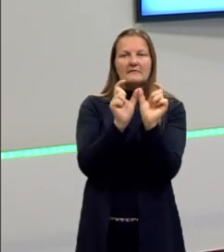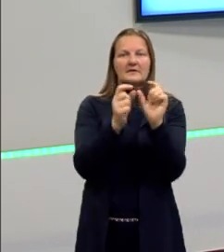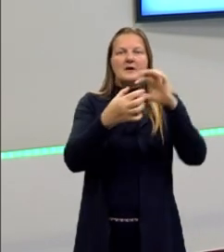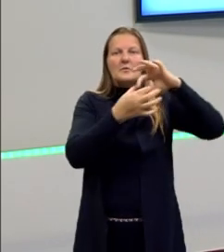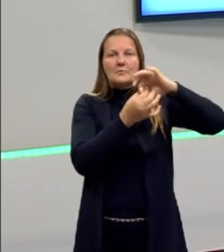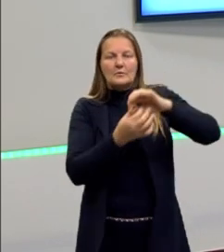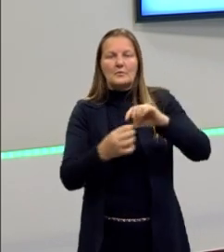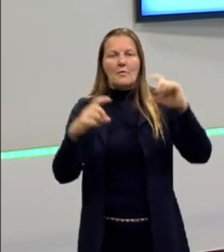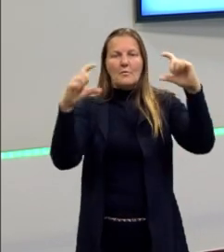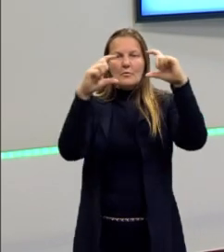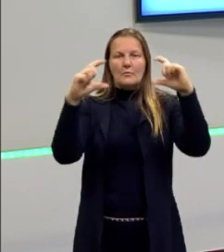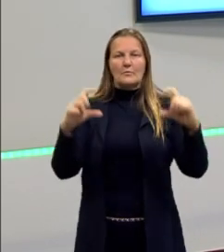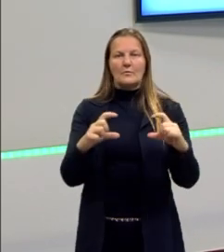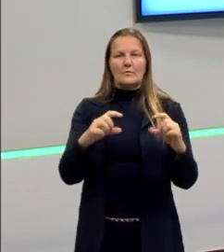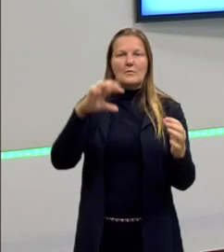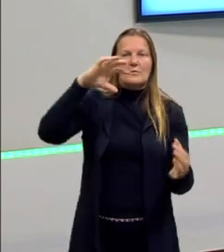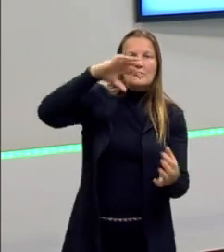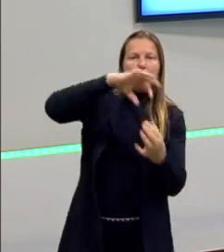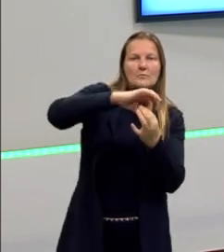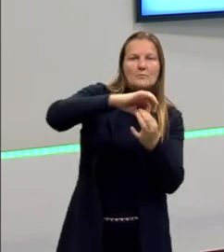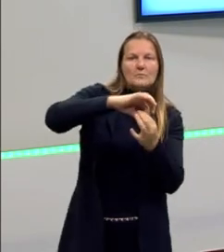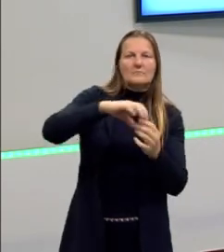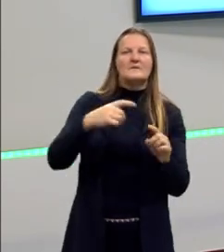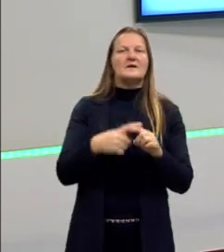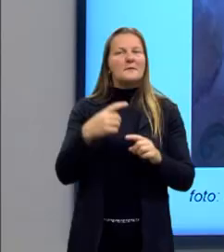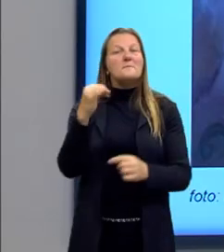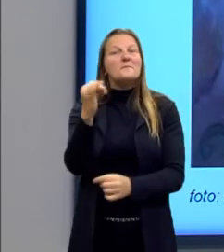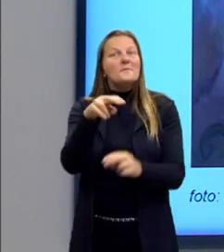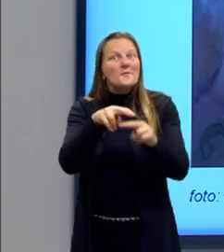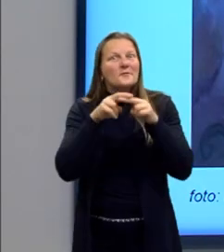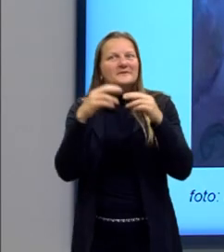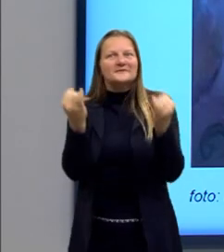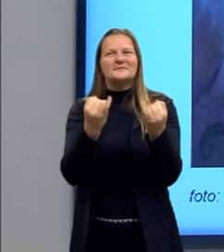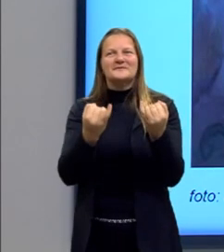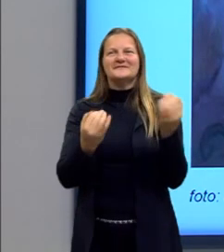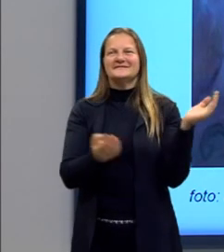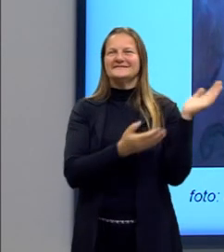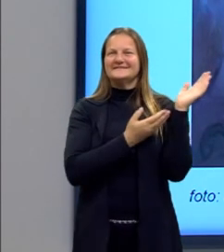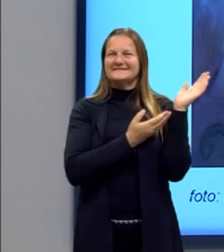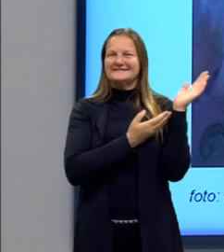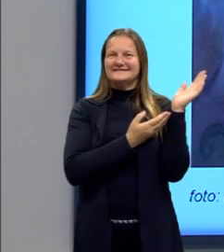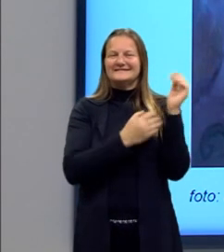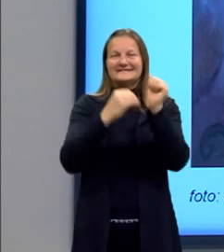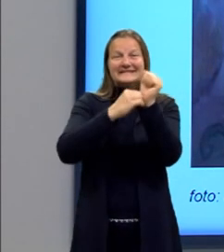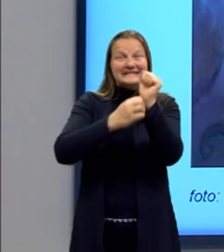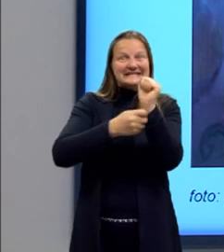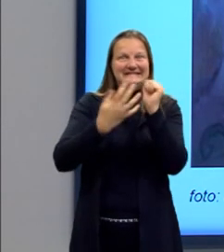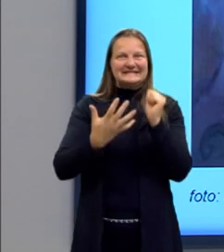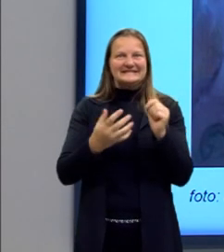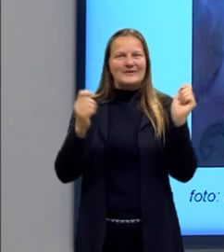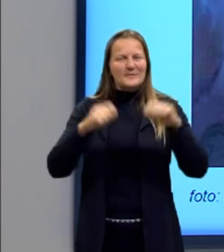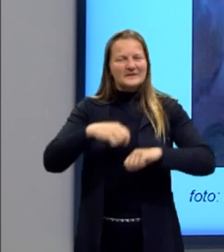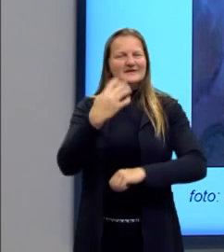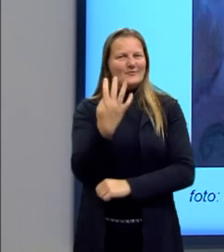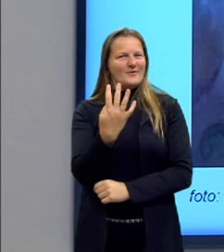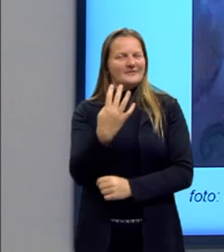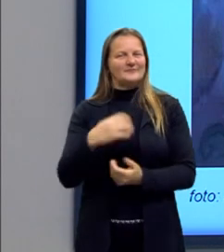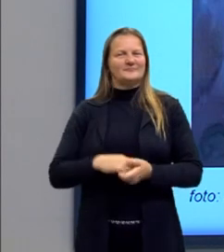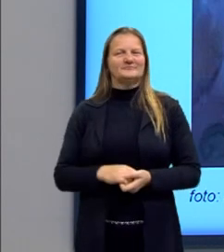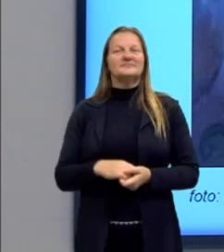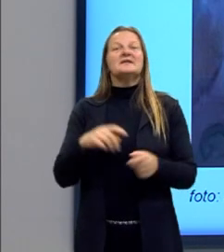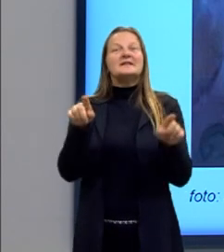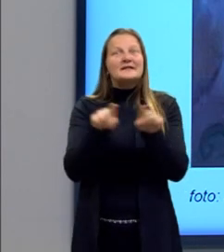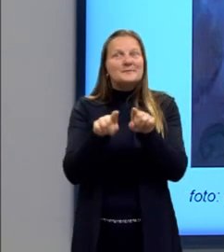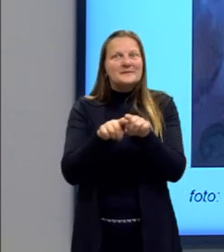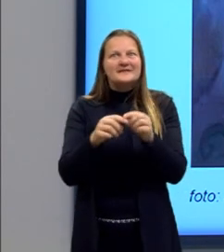e um período ao outro. É disso que trata o segredo da competência 4 que